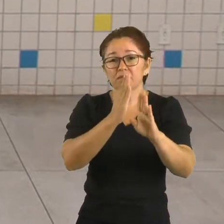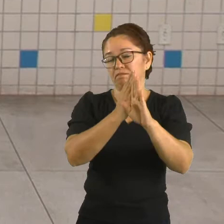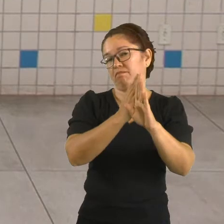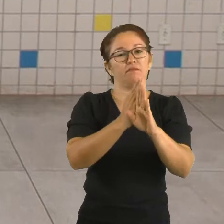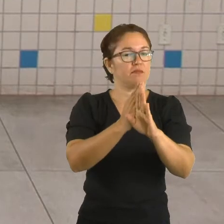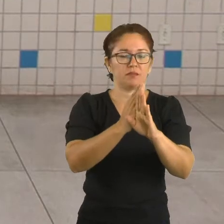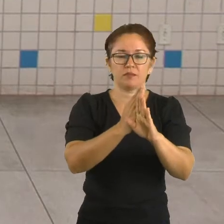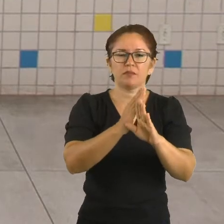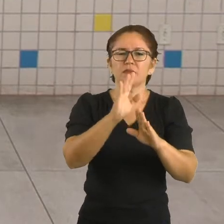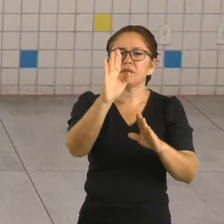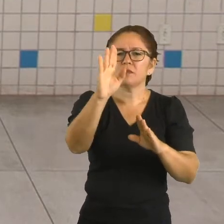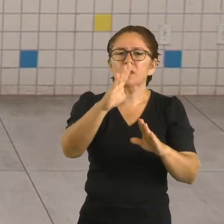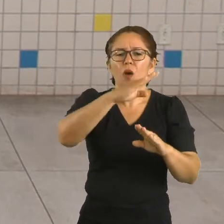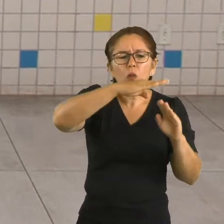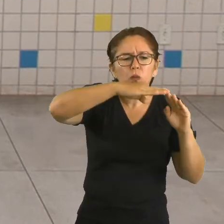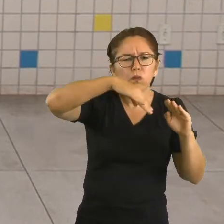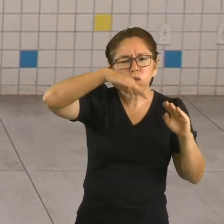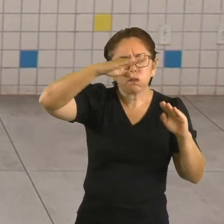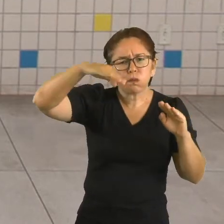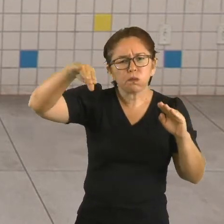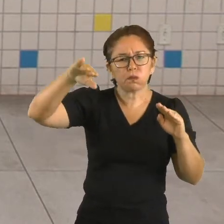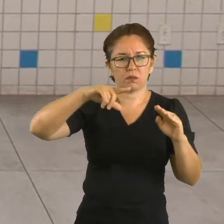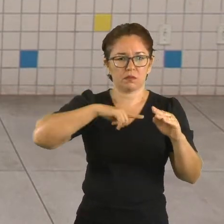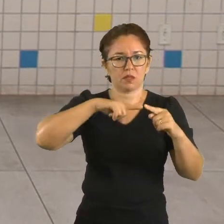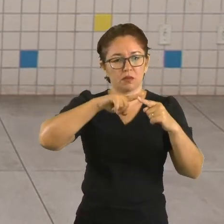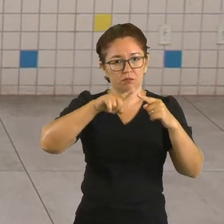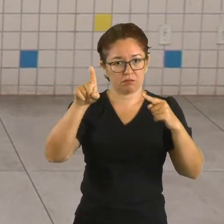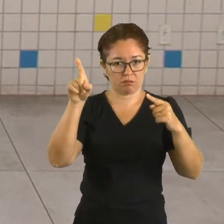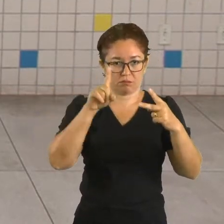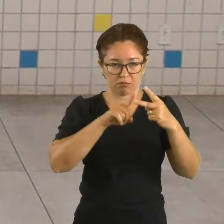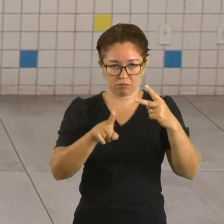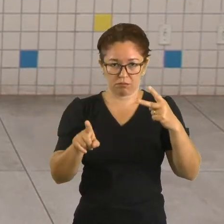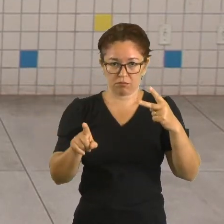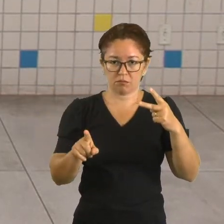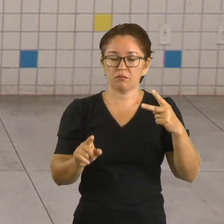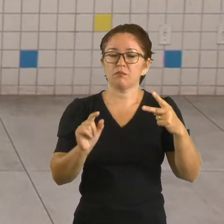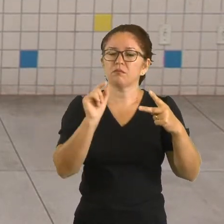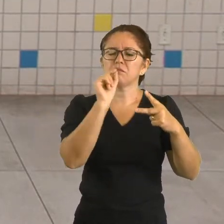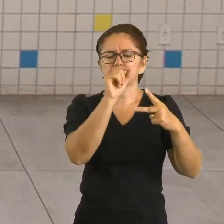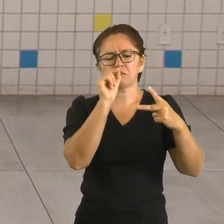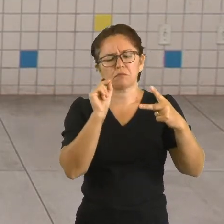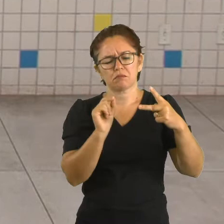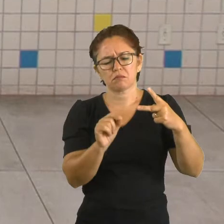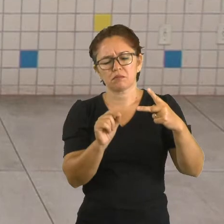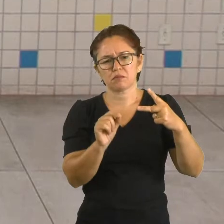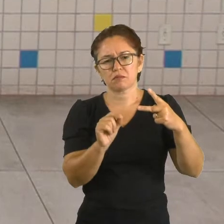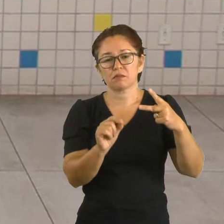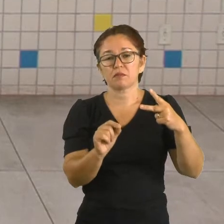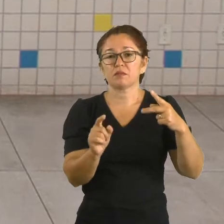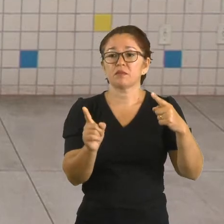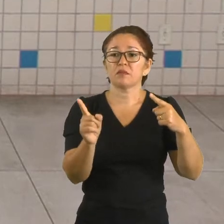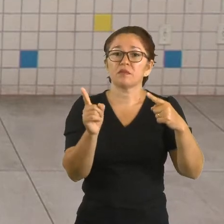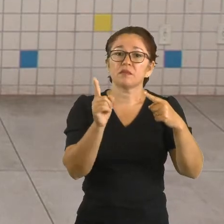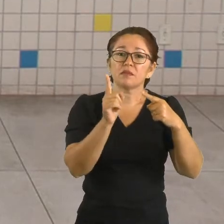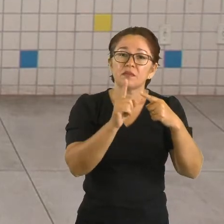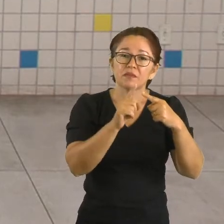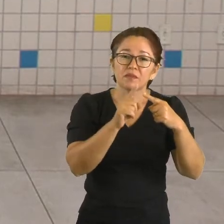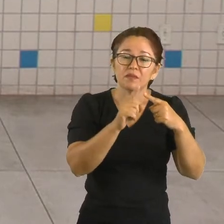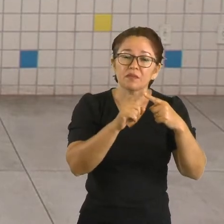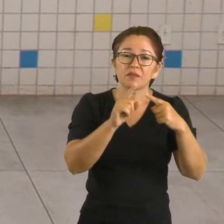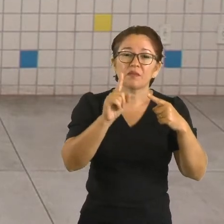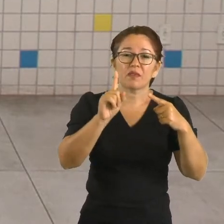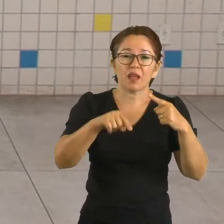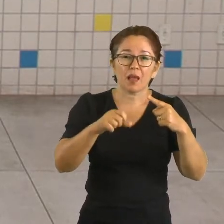Classificação das ondas. Conforme a sua natureza, as ondas podem ser classificadas de duas maneiras. Através das ondas mecânicas